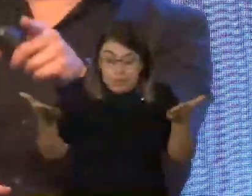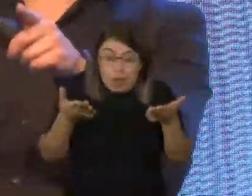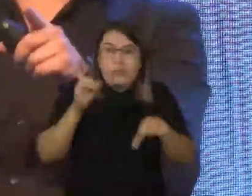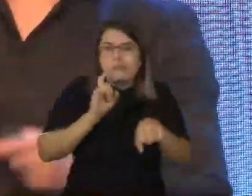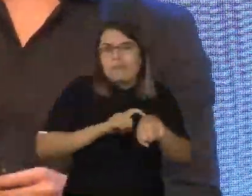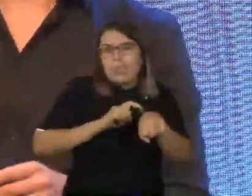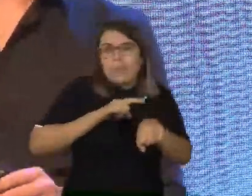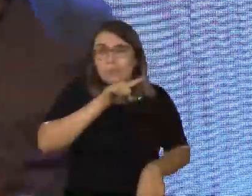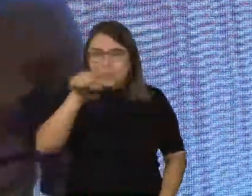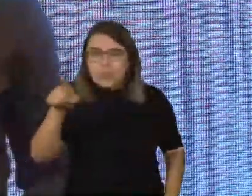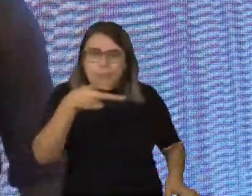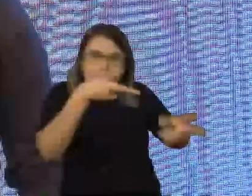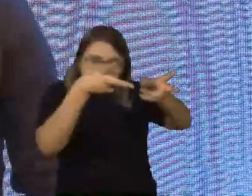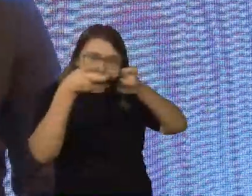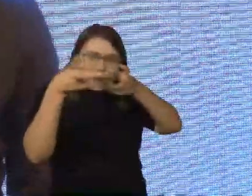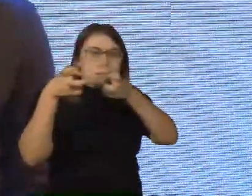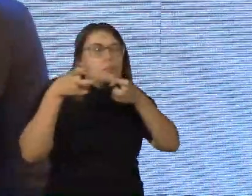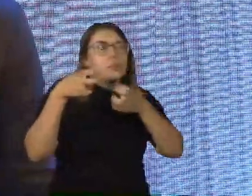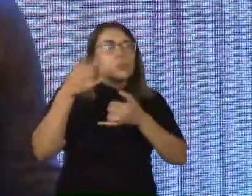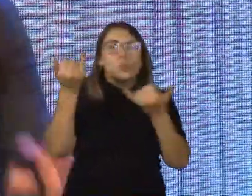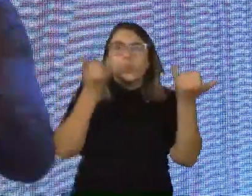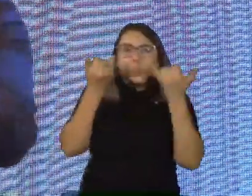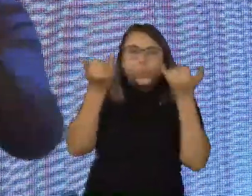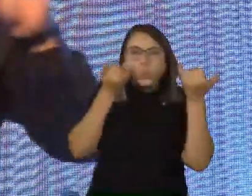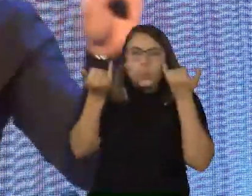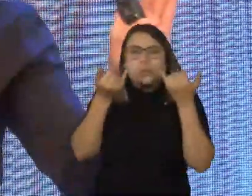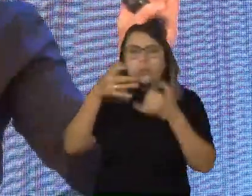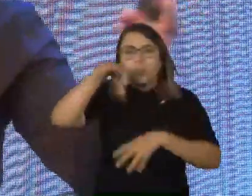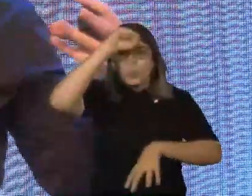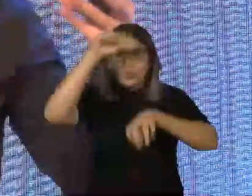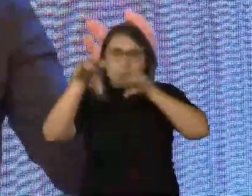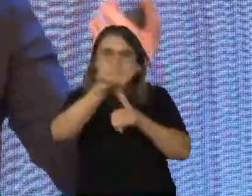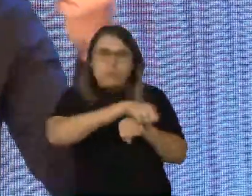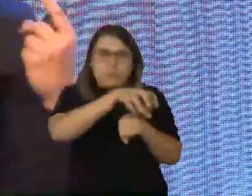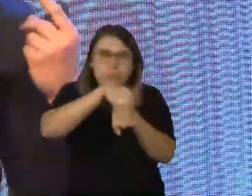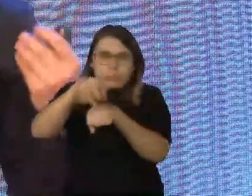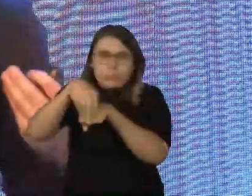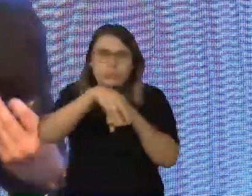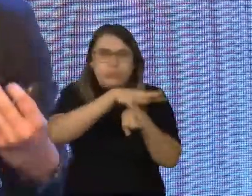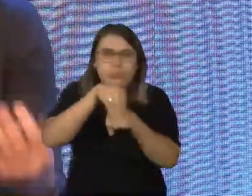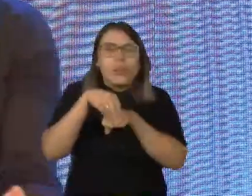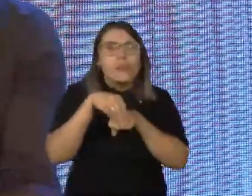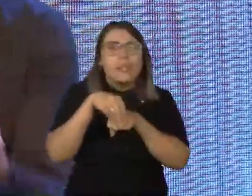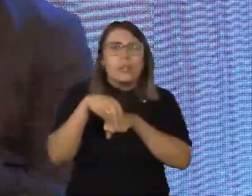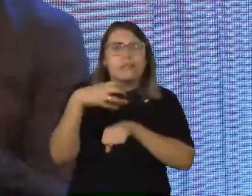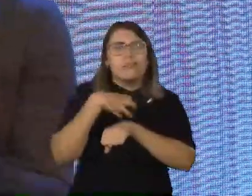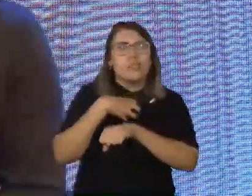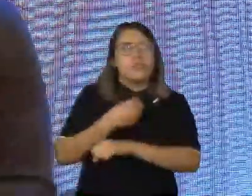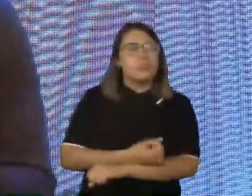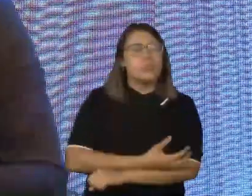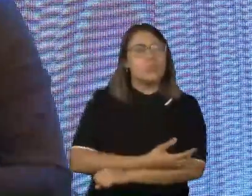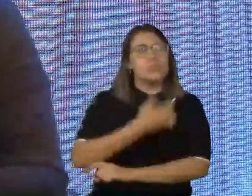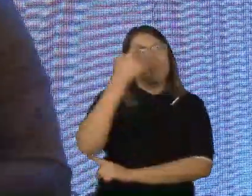vocês que estão me ouvindo, estão emitindo uma informação, através do que vocês estão vendo, sentindo, ouvindo, sobre tudo aquilo que eu estou